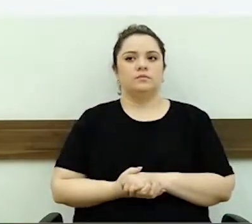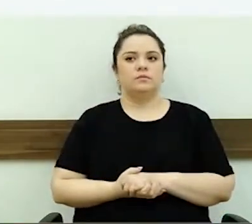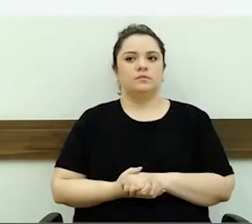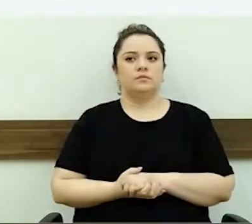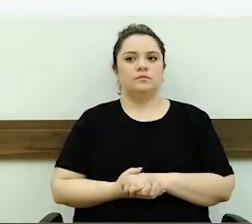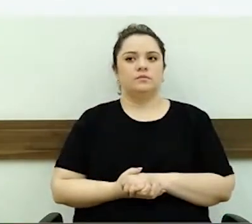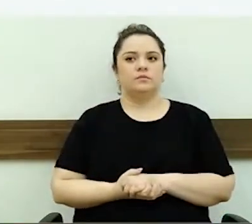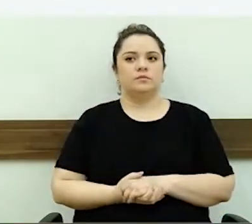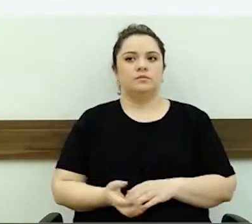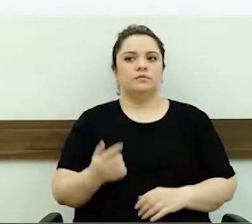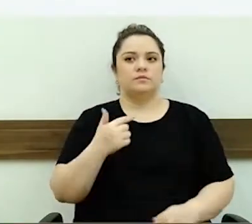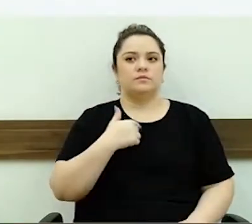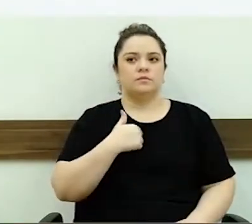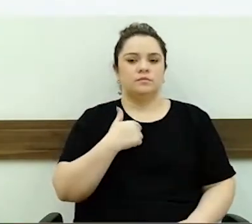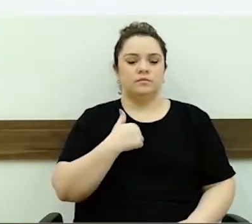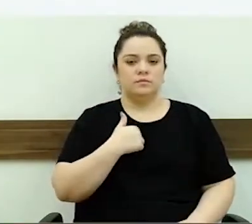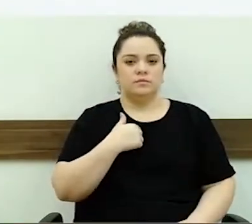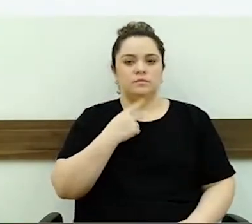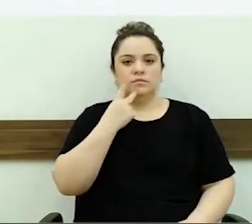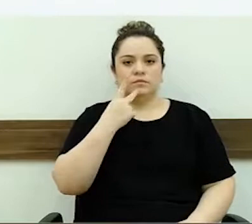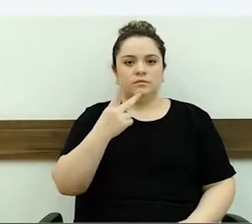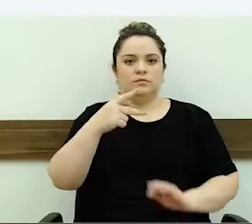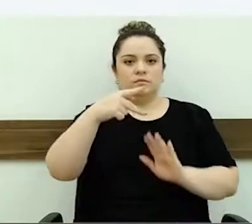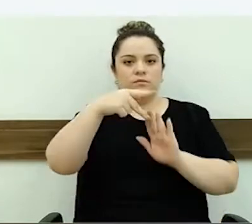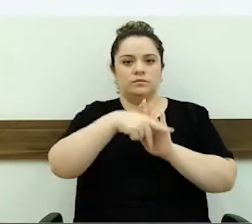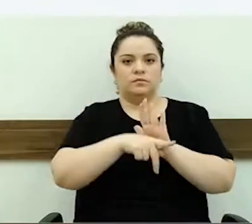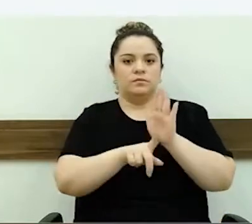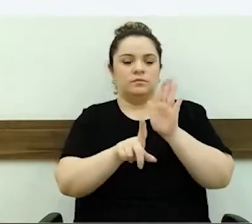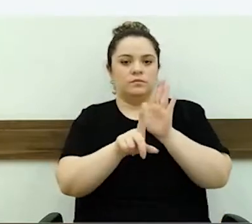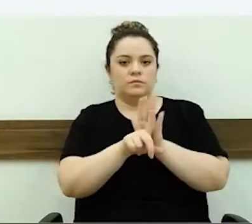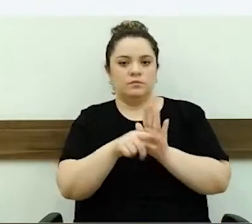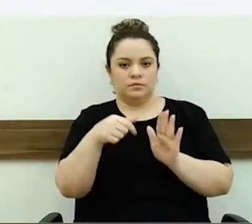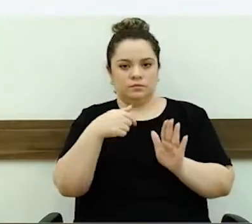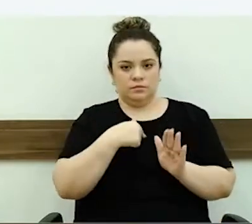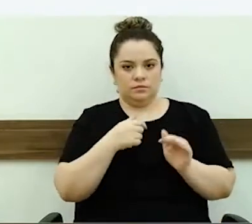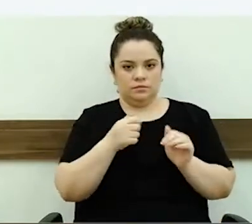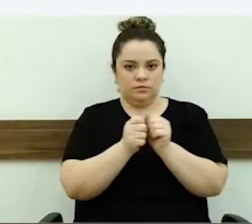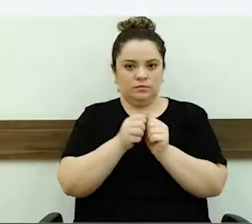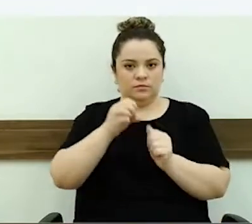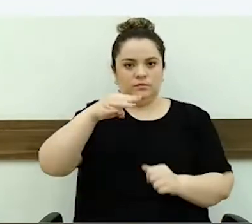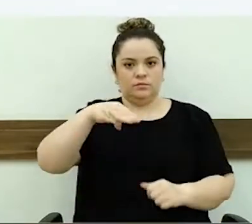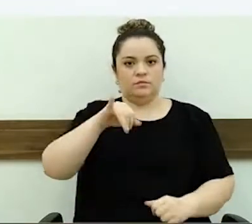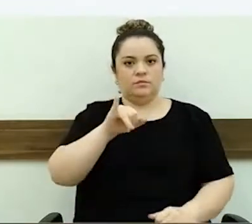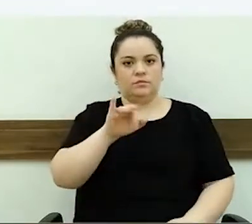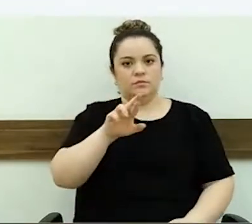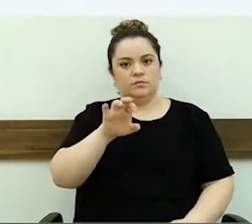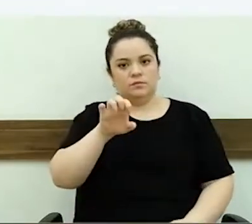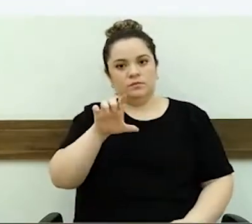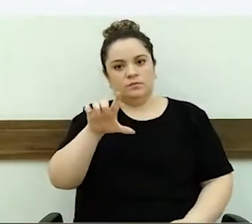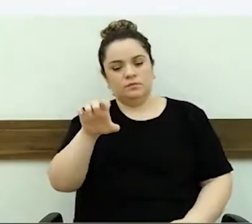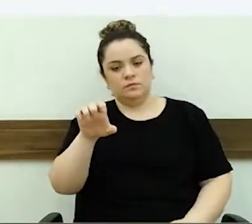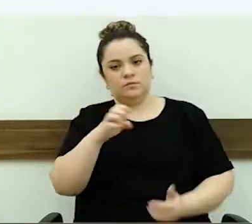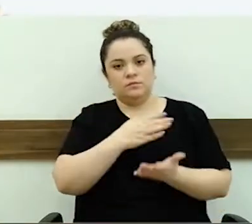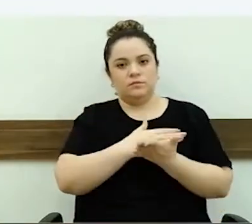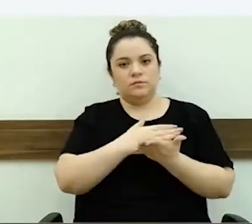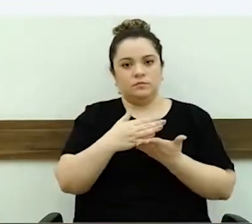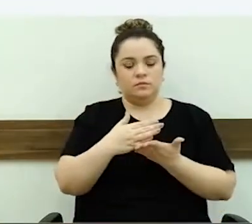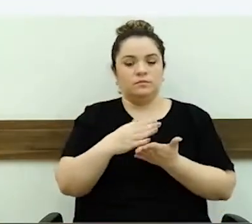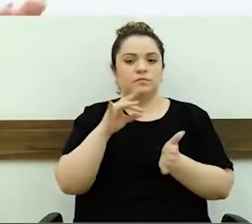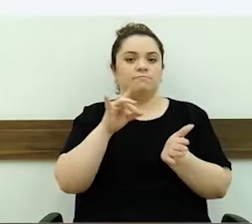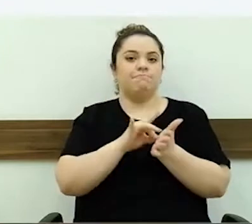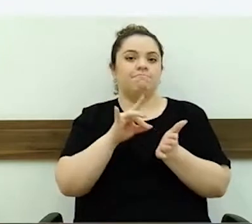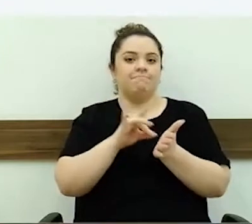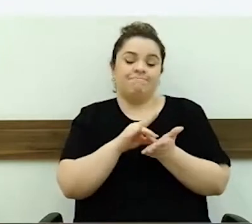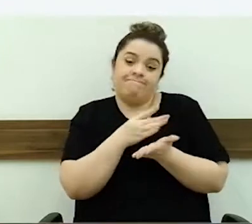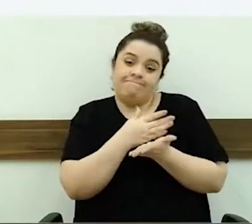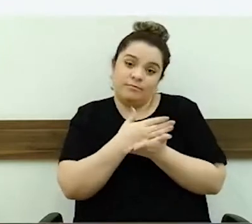Eu vou falar sobre o projeto de lei que eu e a vereadora Mirelle iniciamos. Na verdade, eu vou começar do